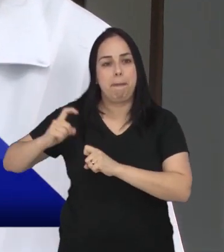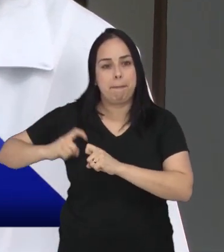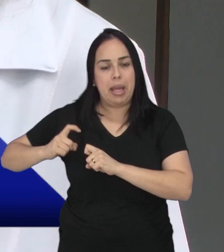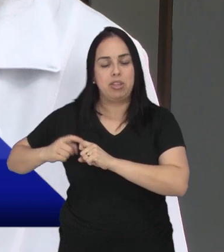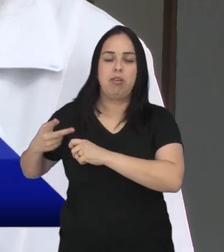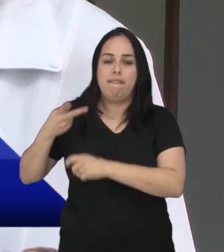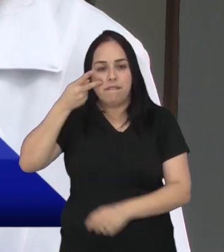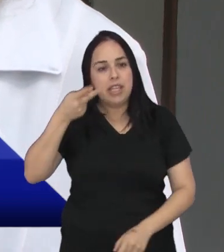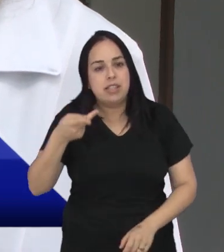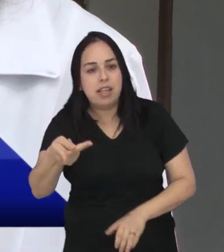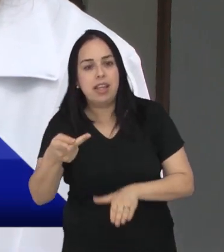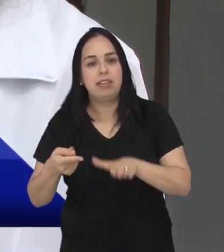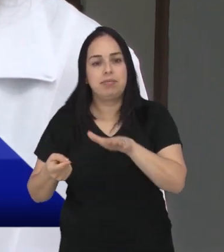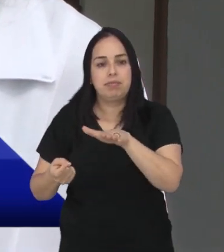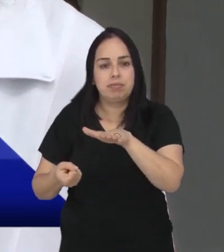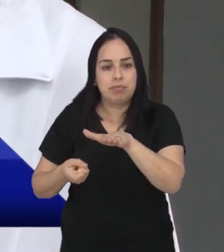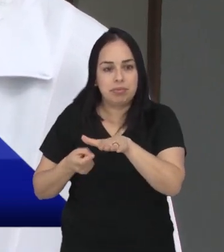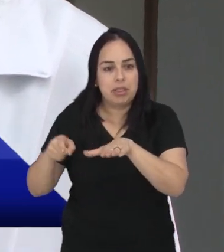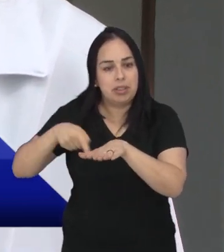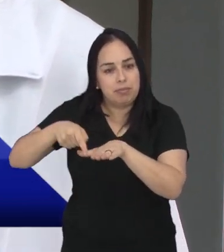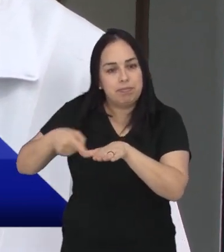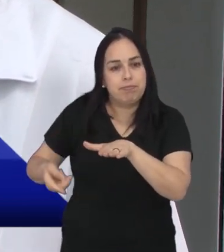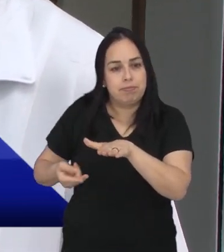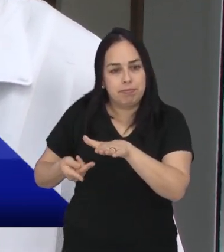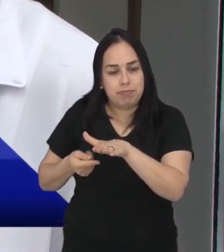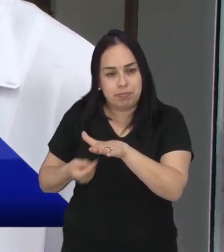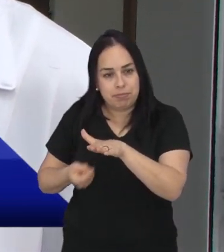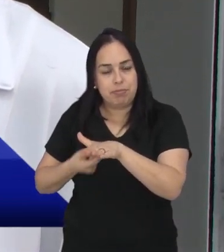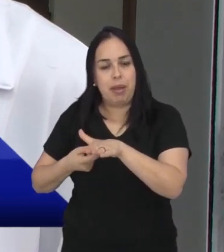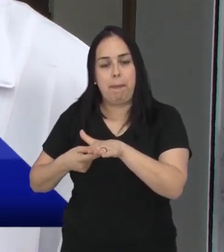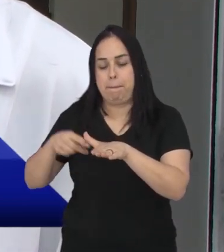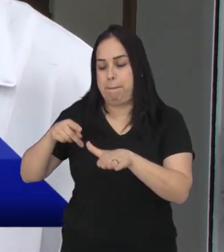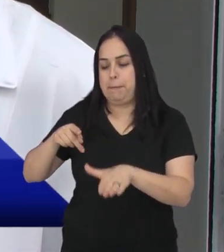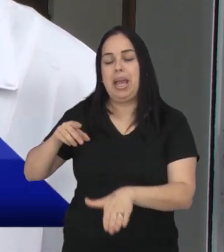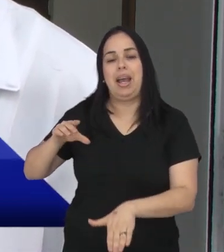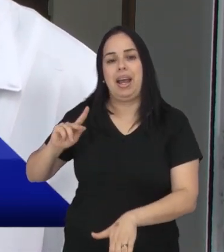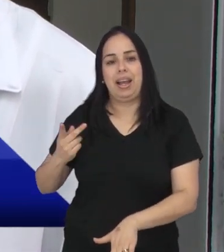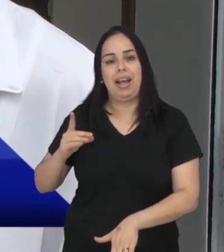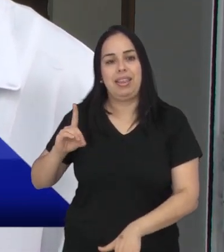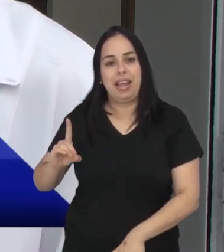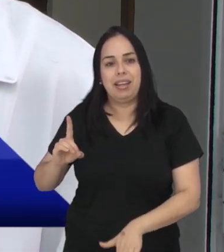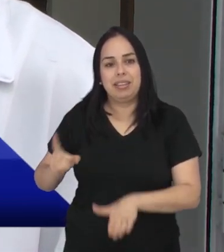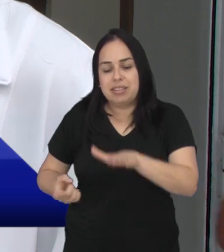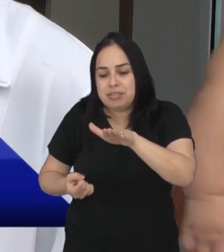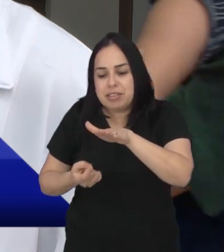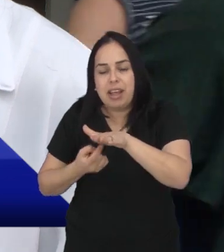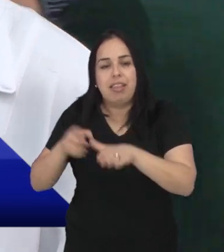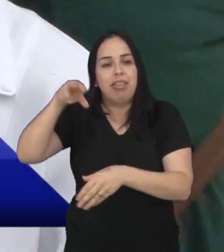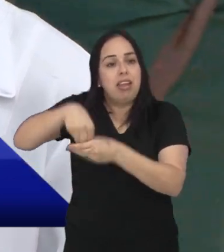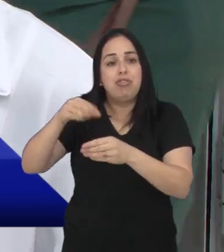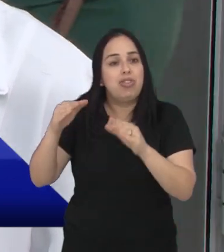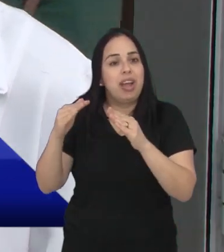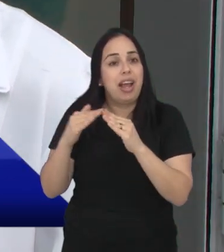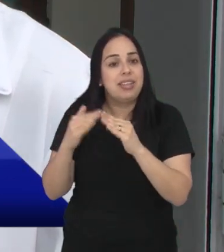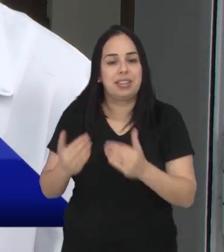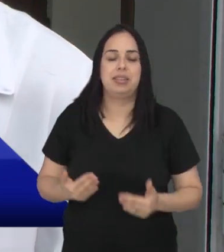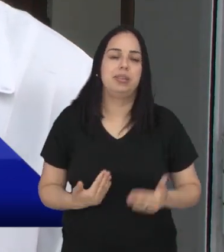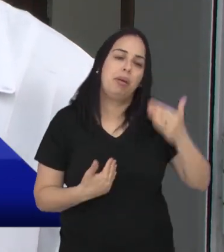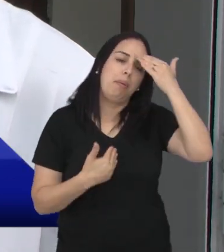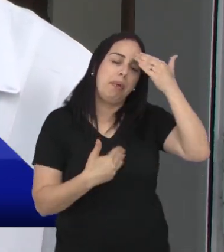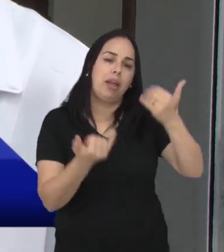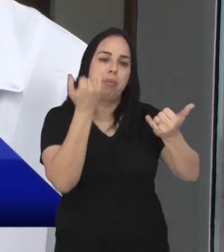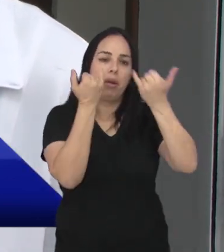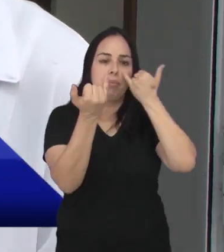José dos Campos, essa criança nasce com a gente e vai a equipe do hospital, que a gente chama de PHD e colhe esse exame no seu